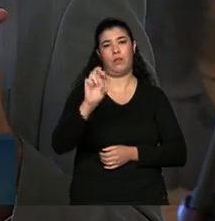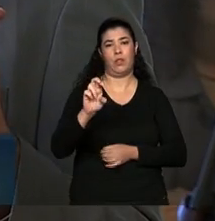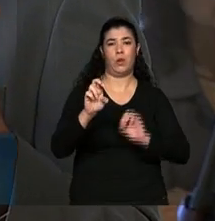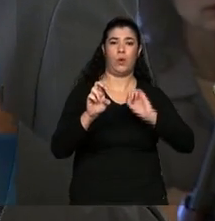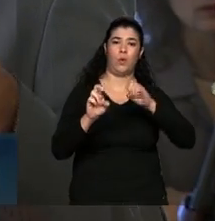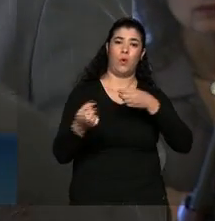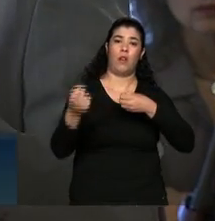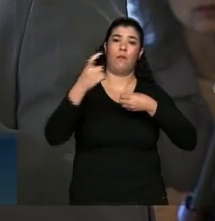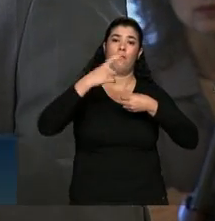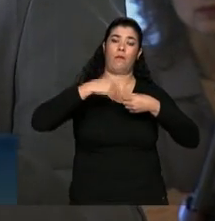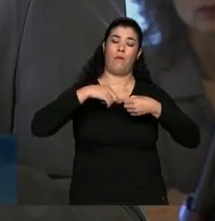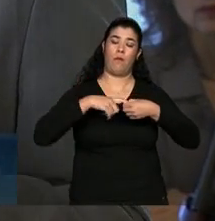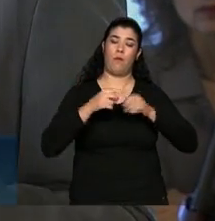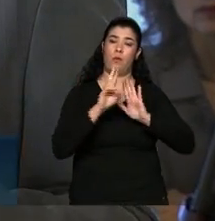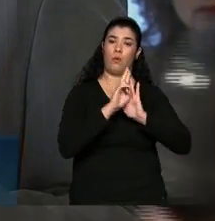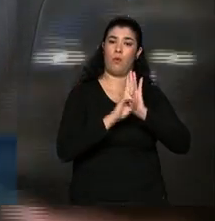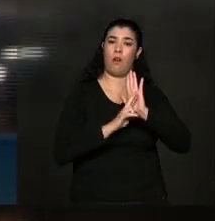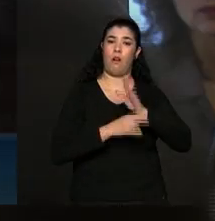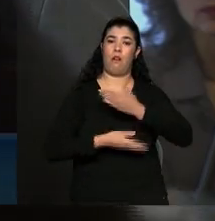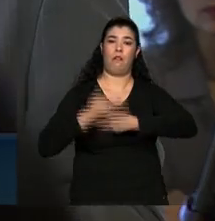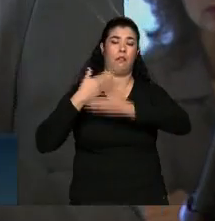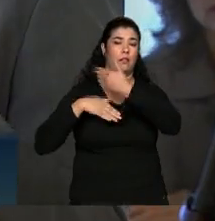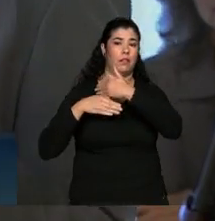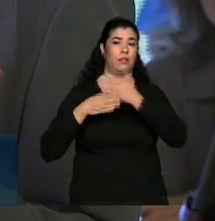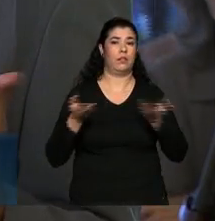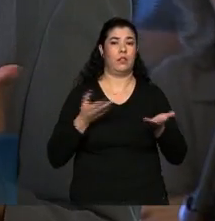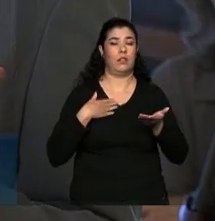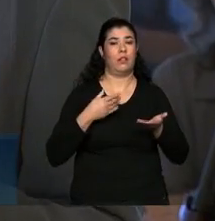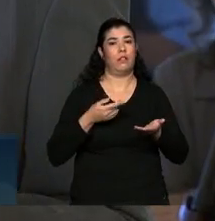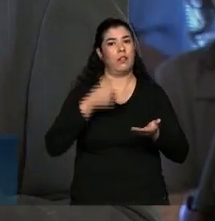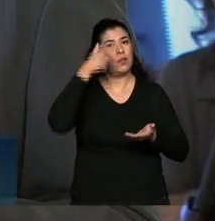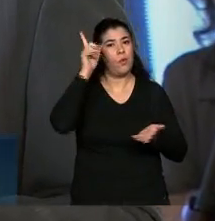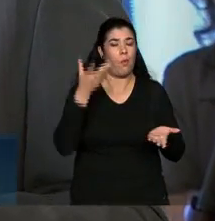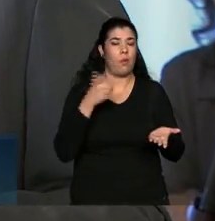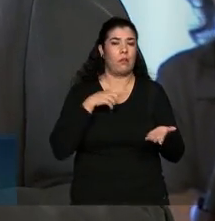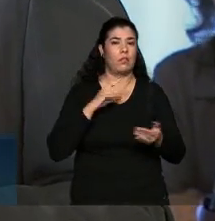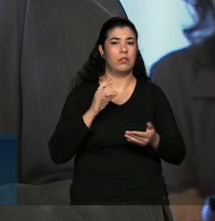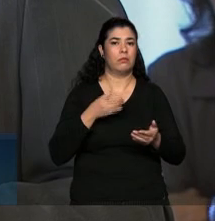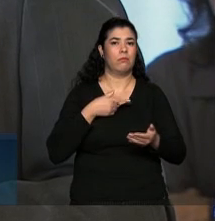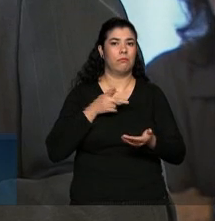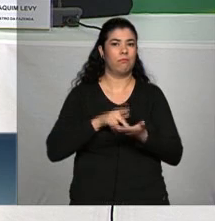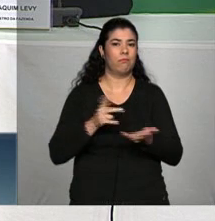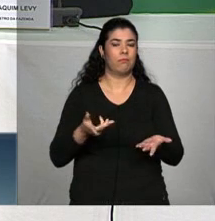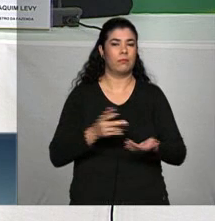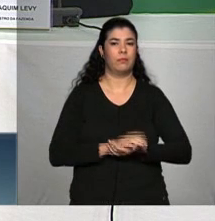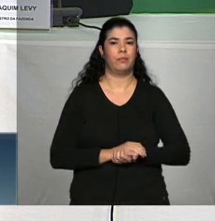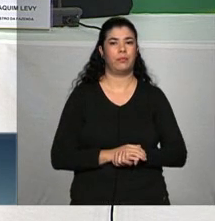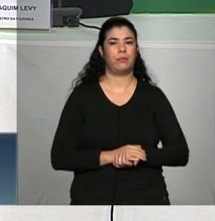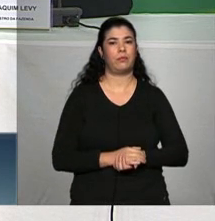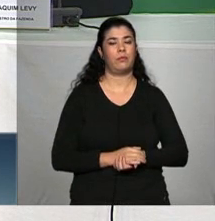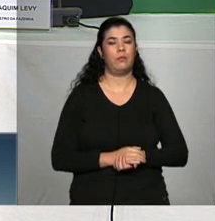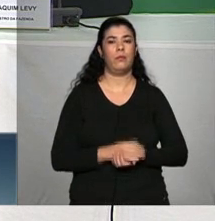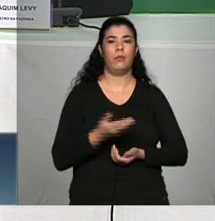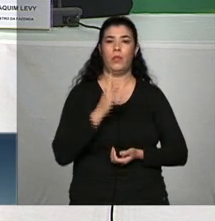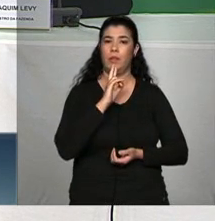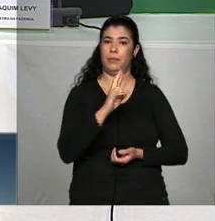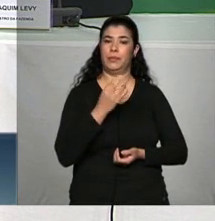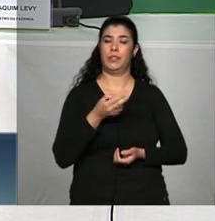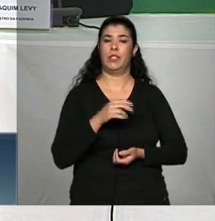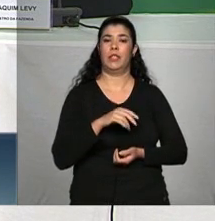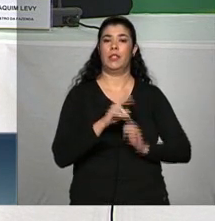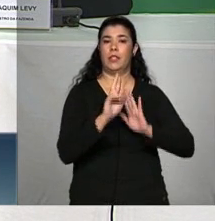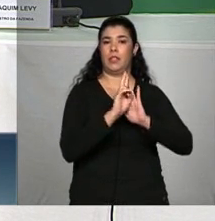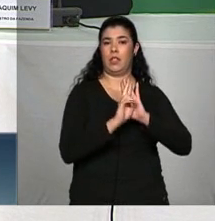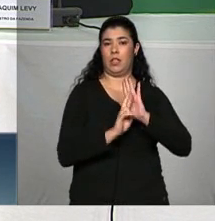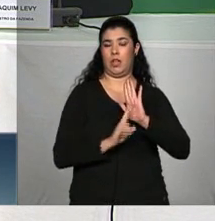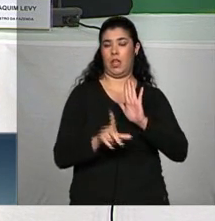fator previdenciário a regra que está valendo hoje que valia até ontem aliás lucas a mp pelo que eu conheço da regra